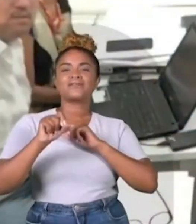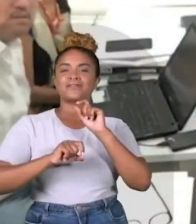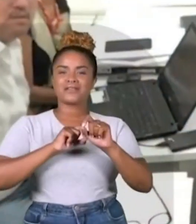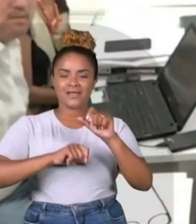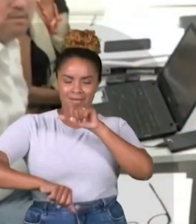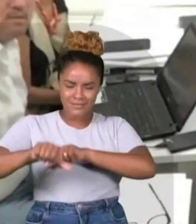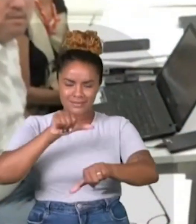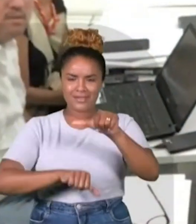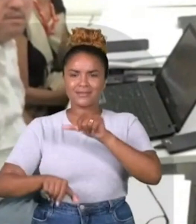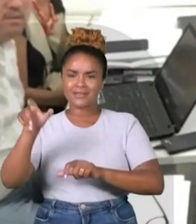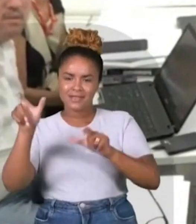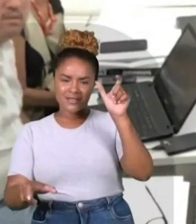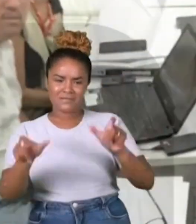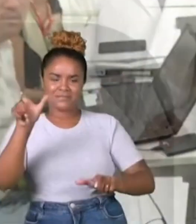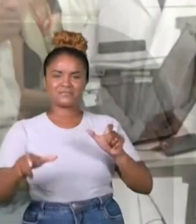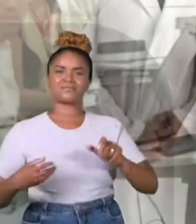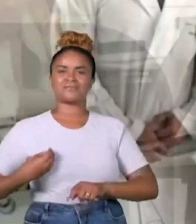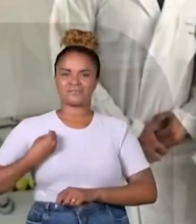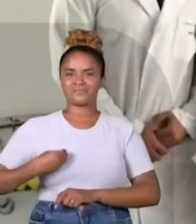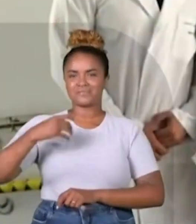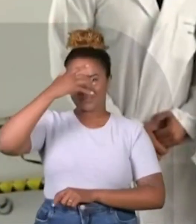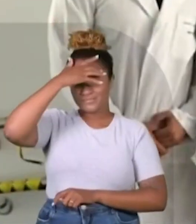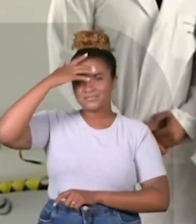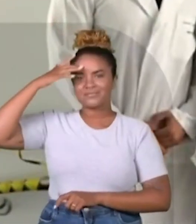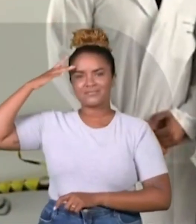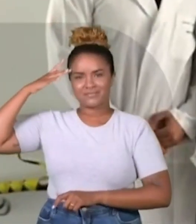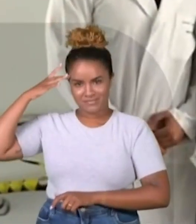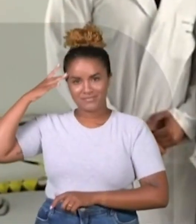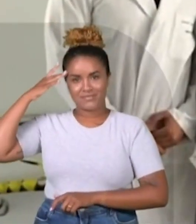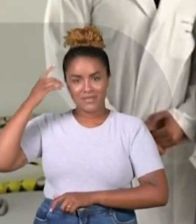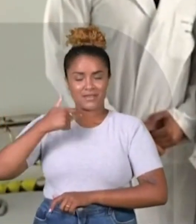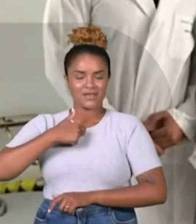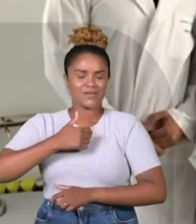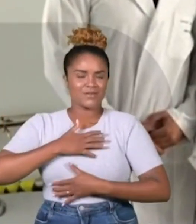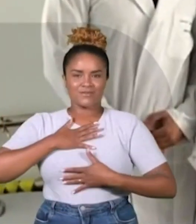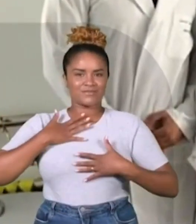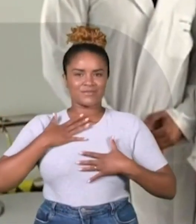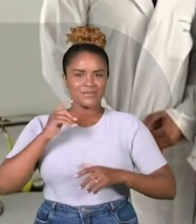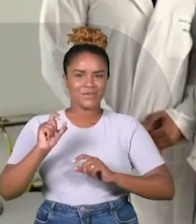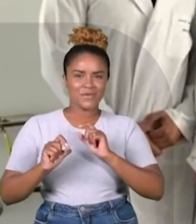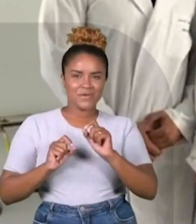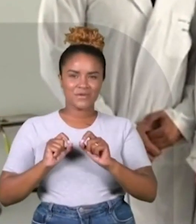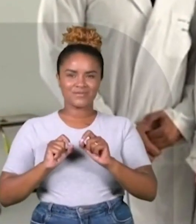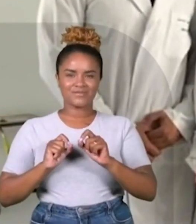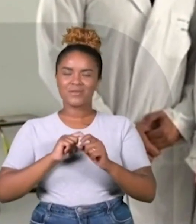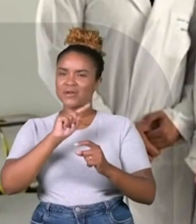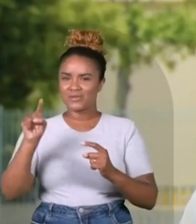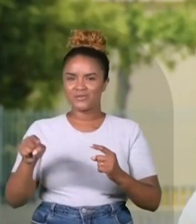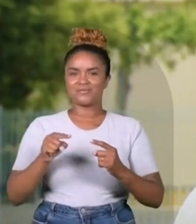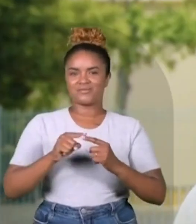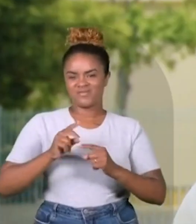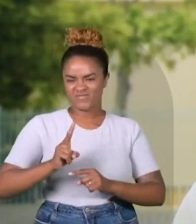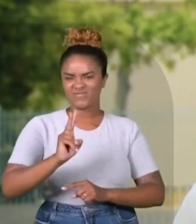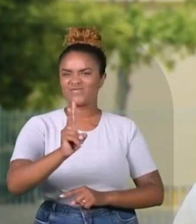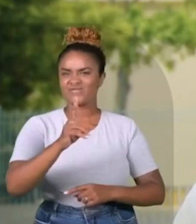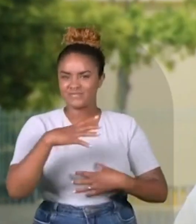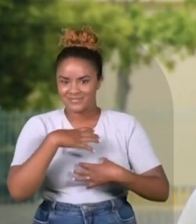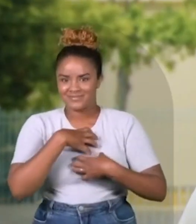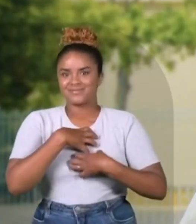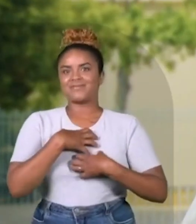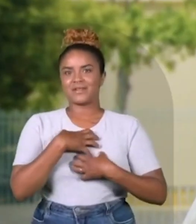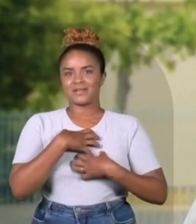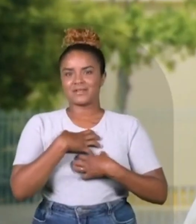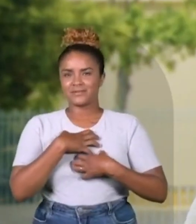transformar a vida das pessoas. Uma das coisas que mais me orgulha é carregar esse ofício sempre comigo,